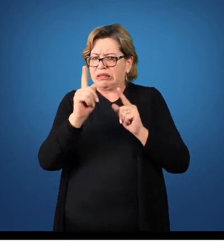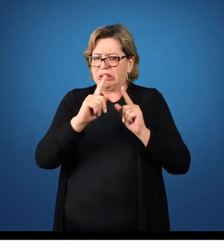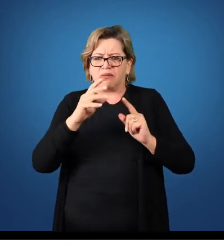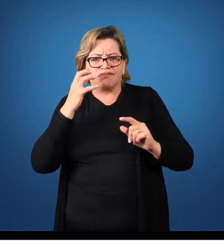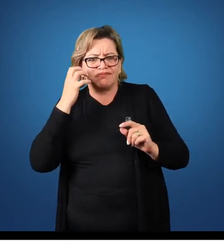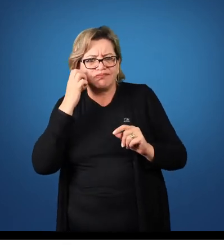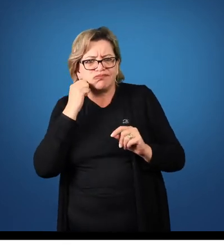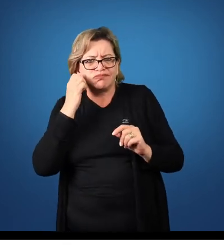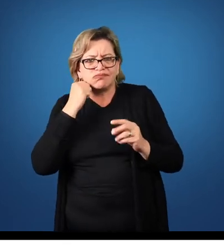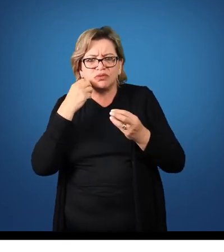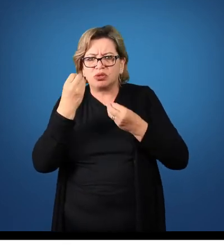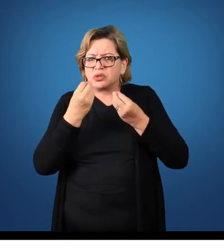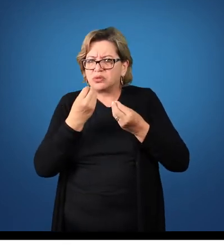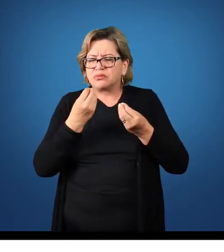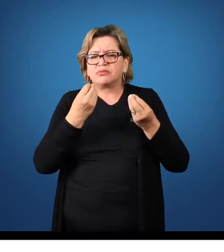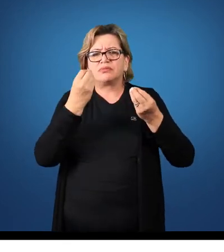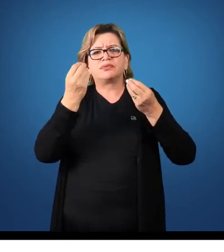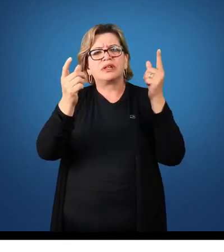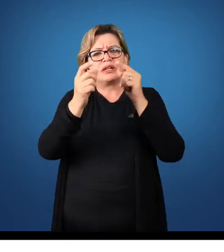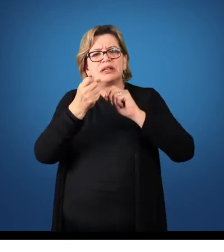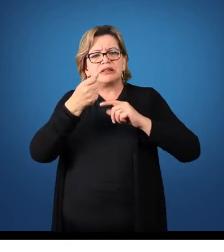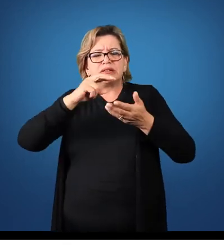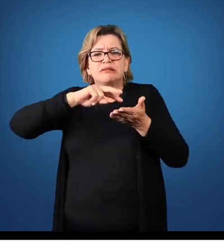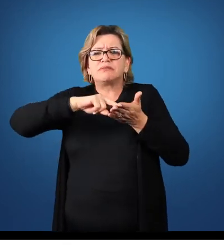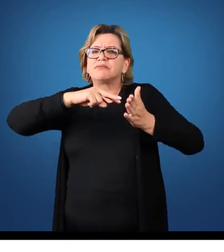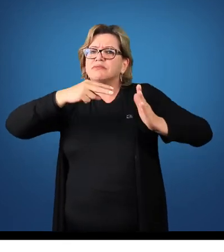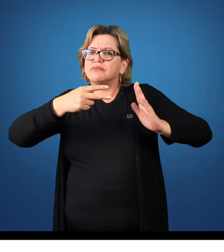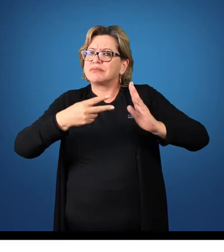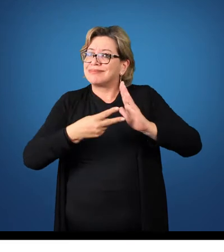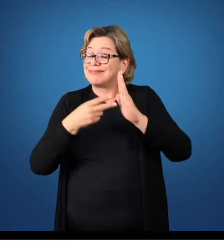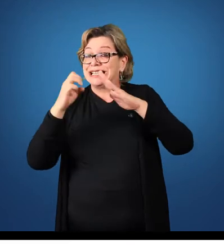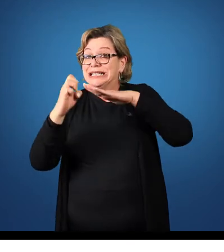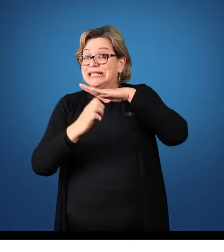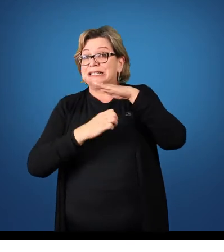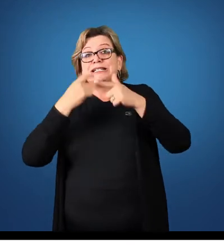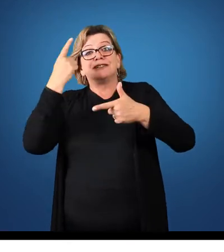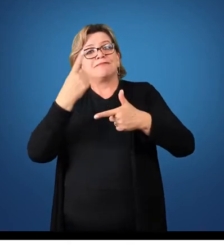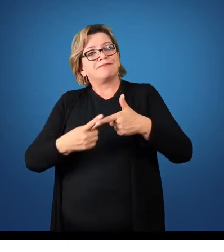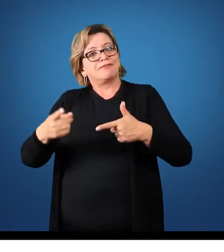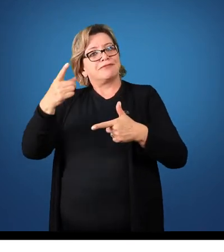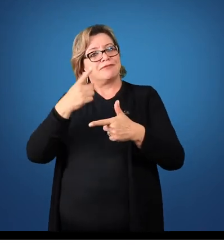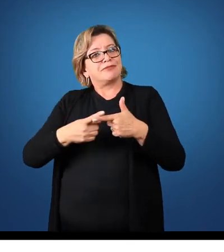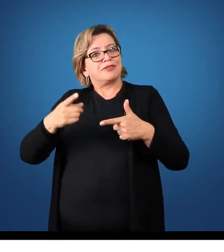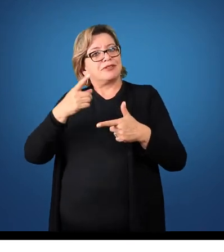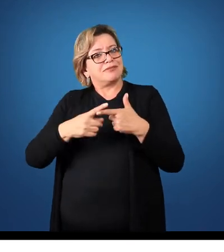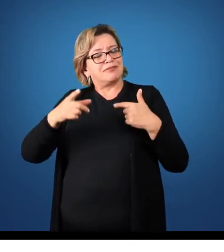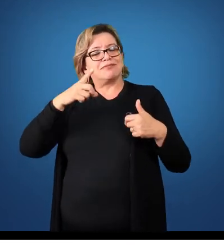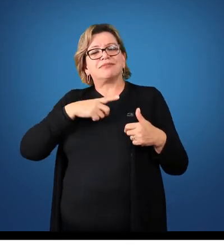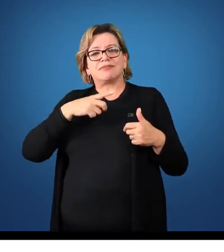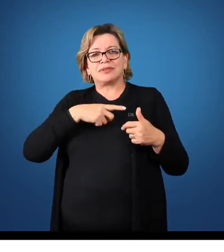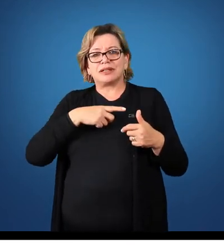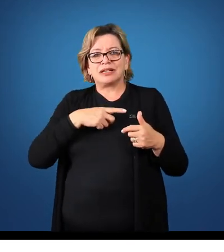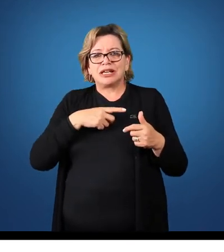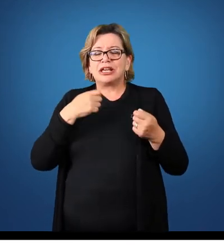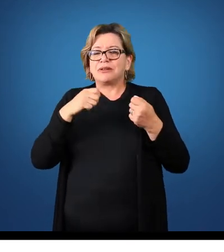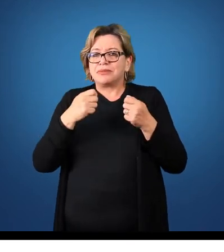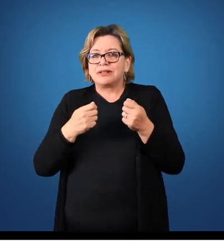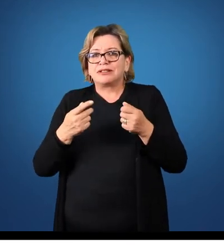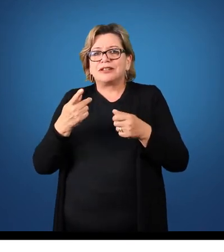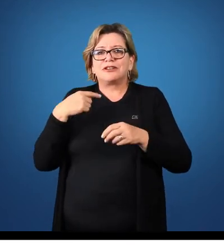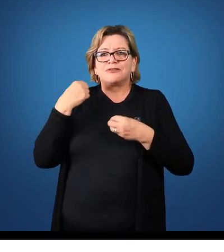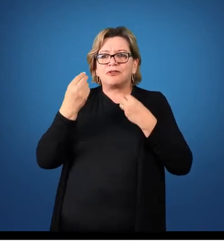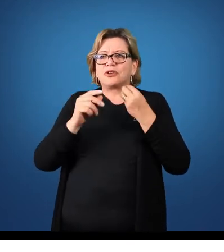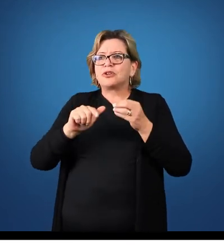gerando fluxos de caixas positivos, significa que ela está com problema na sua atividade de fim e terá que buscar